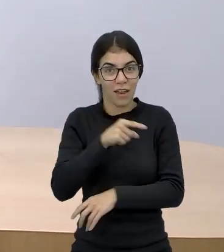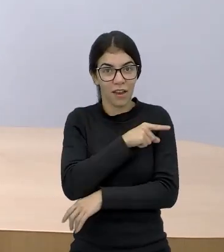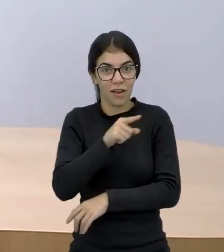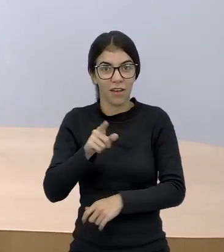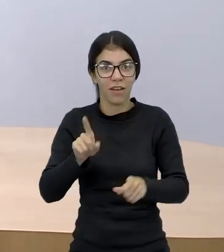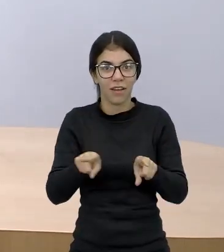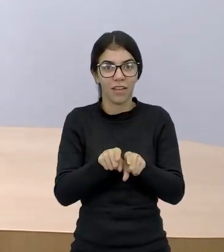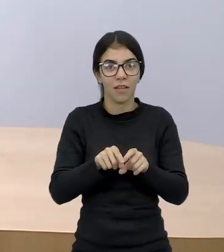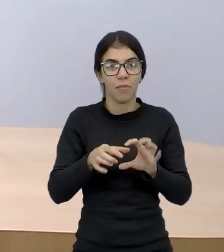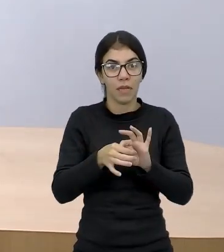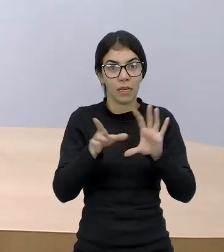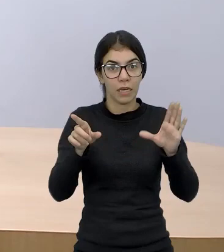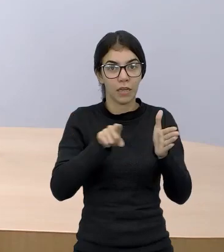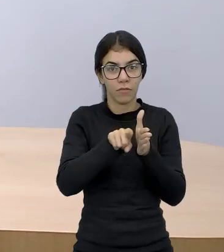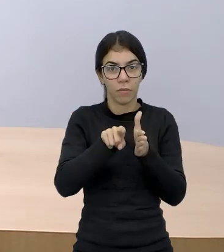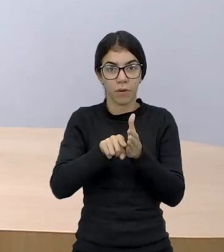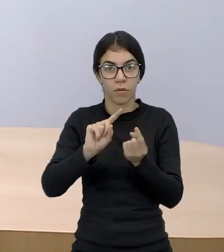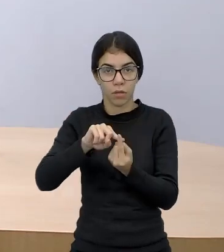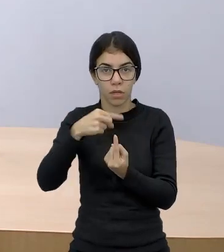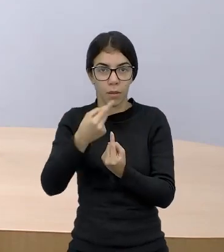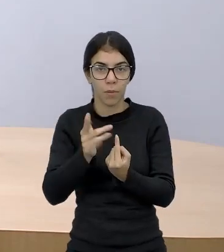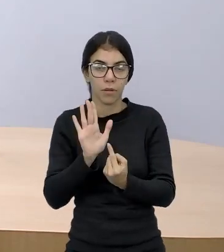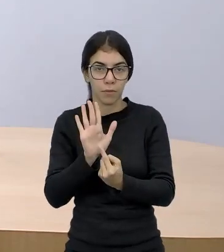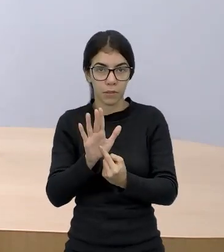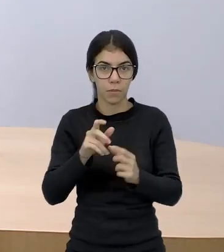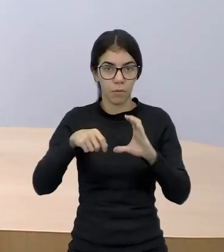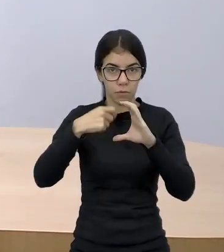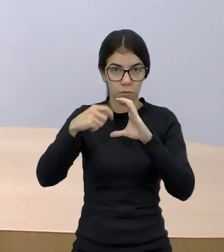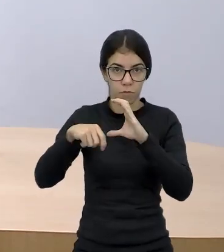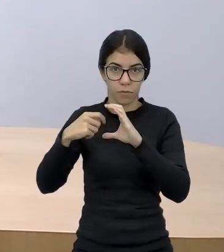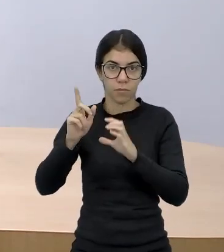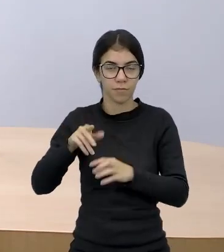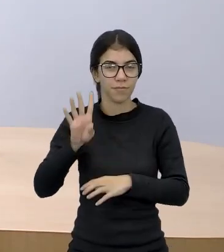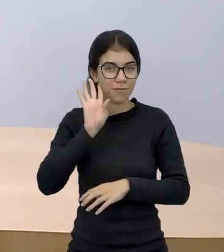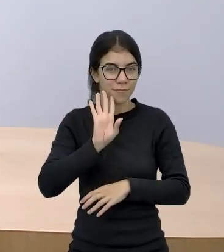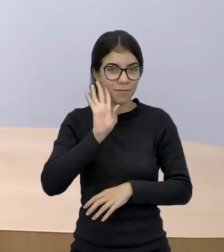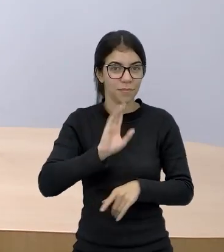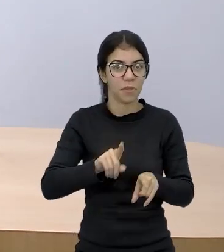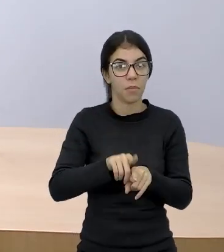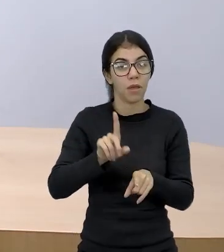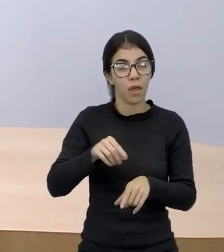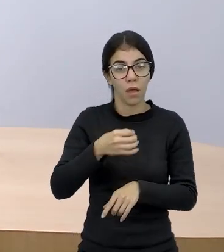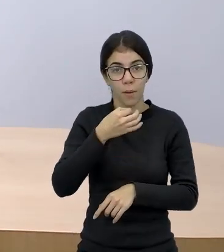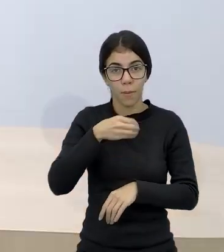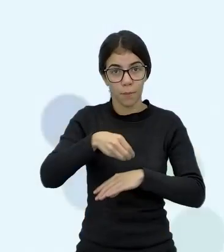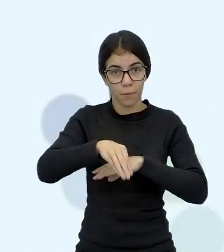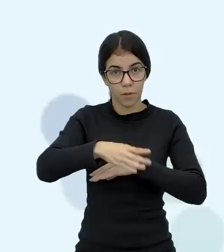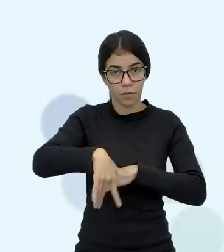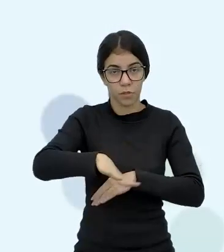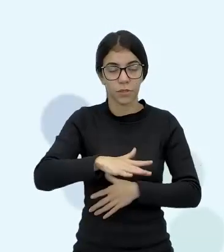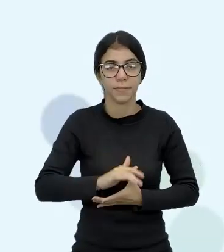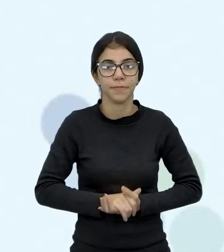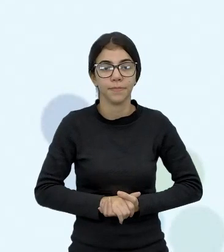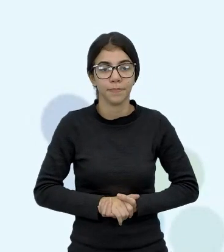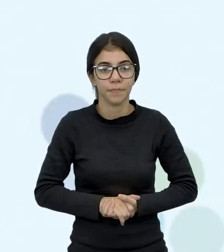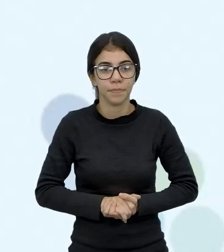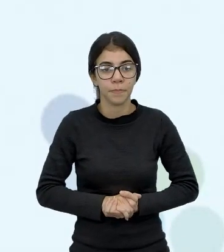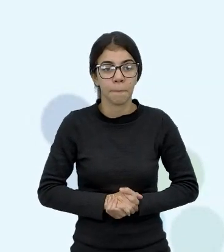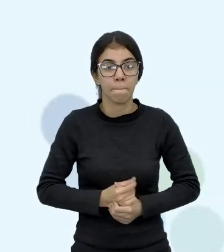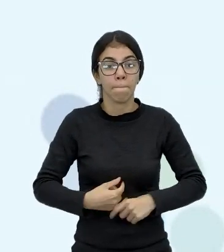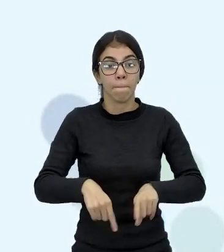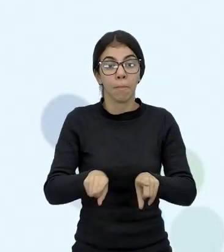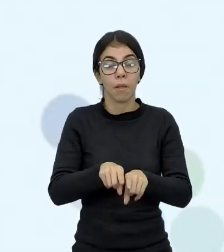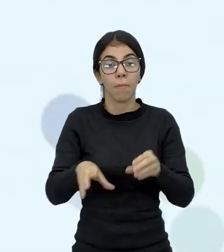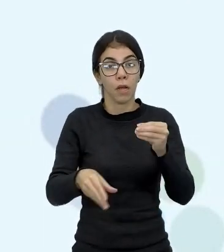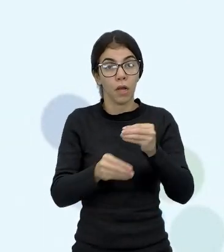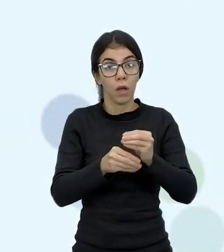fica aberto a perguntas da turma depois que você apresentar o vídeo. Pode ser muito legal também. É uma dica. Certo? Muito bem. Você pode